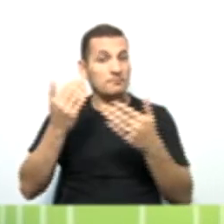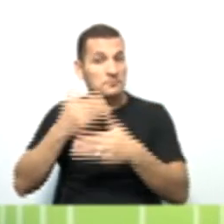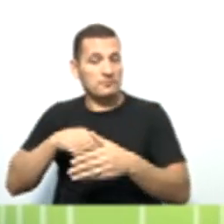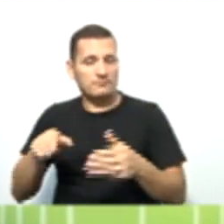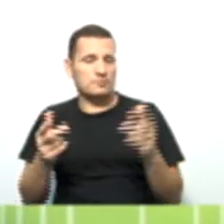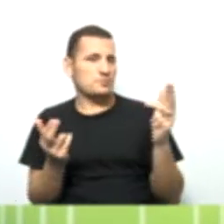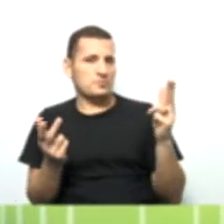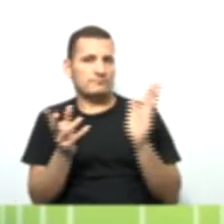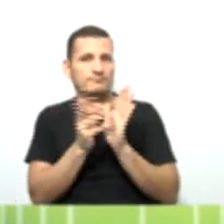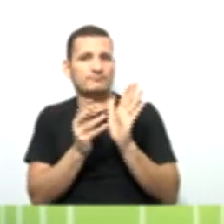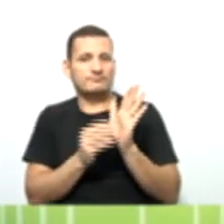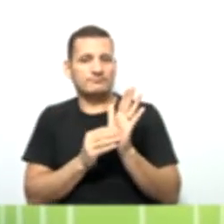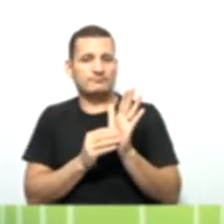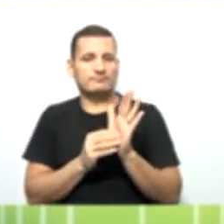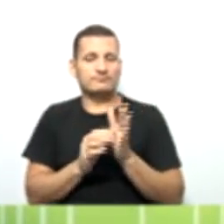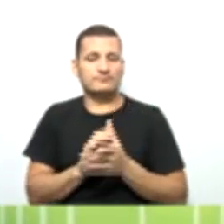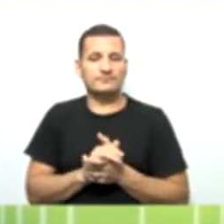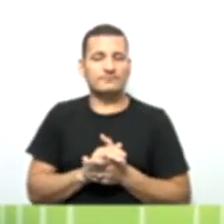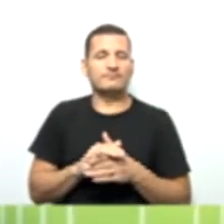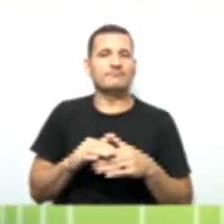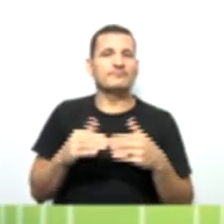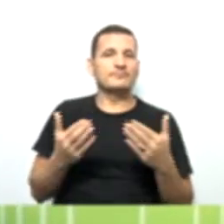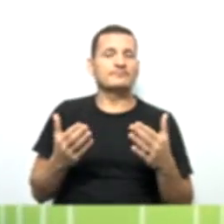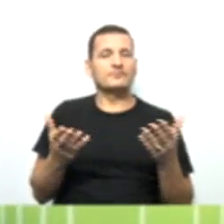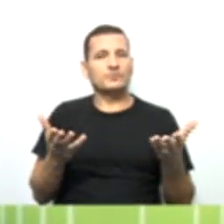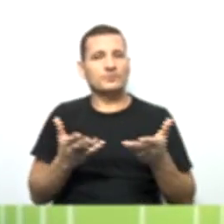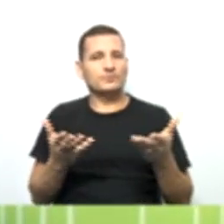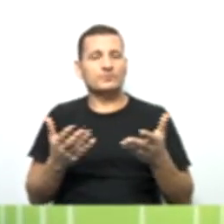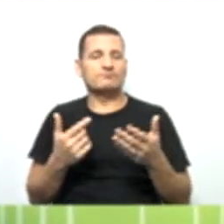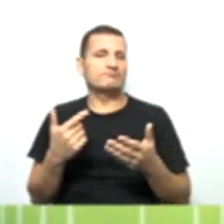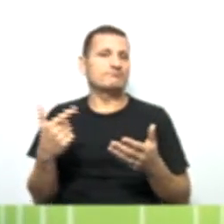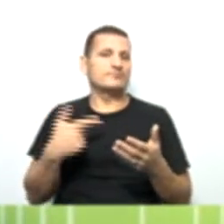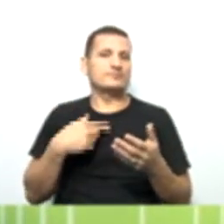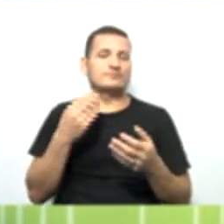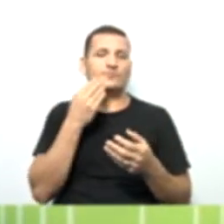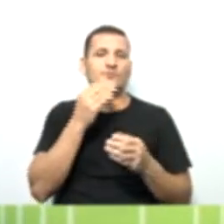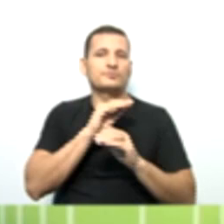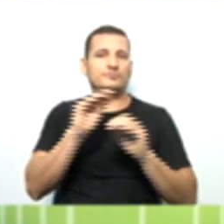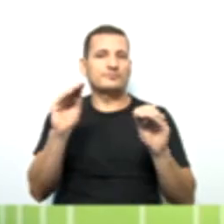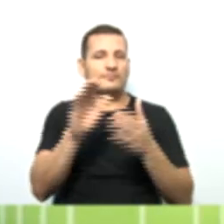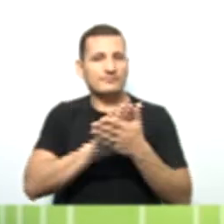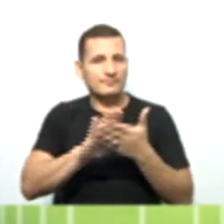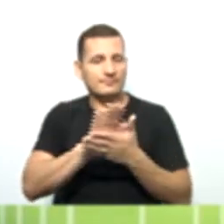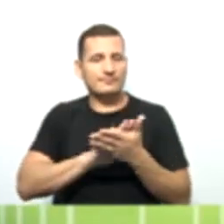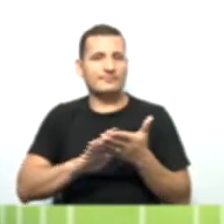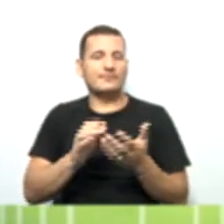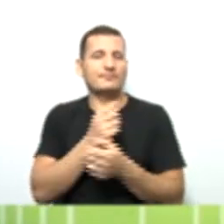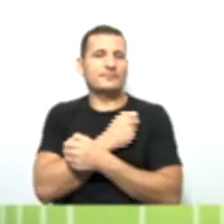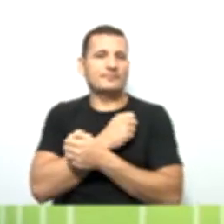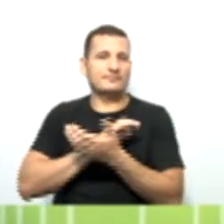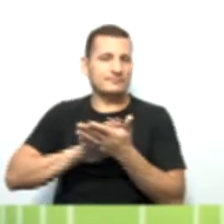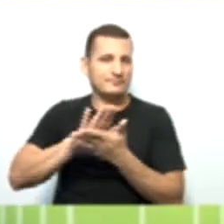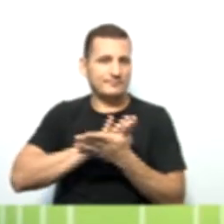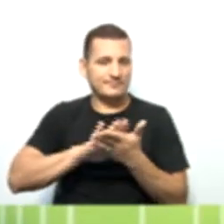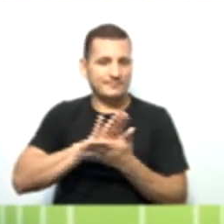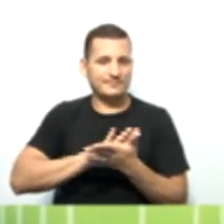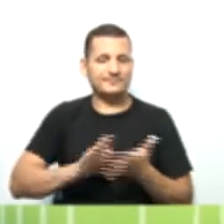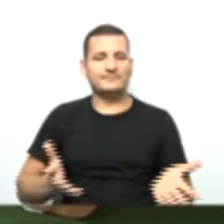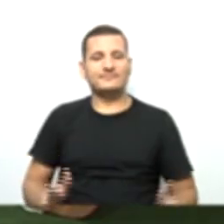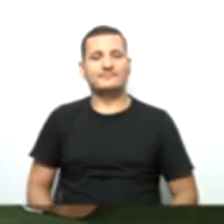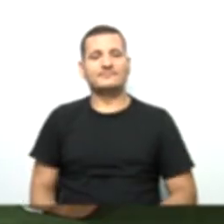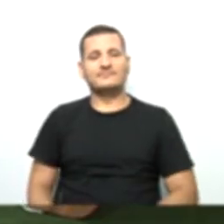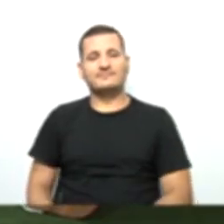certo? Mas, hoje, nós não demos beijo, nós não falamos com nenhuma escola específica, não mandamos os abraços, não é, professora